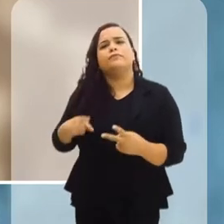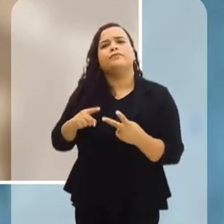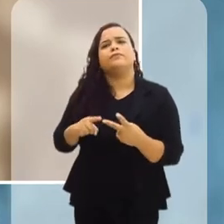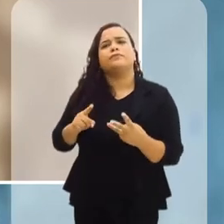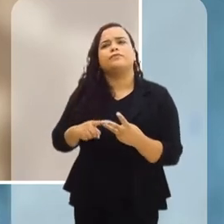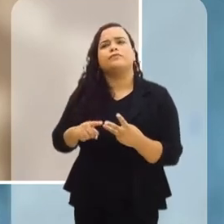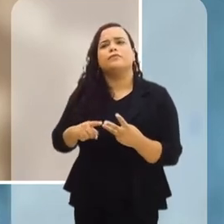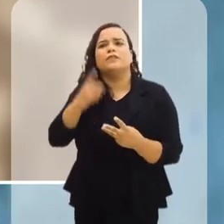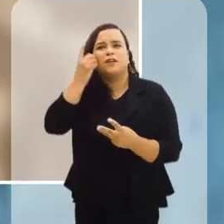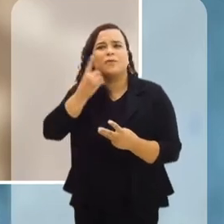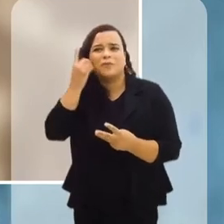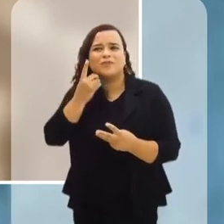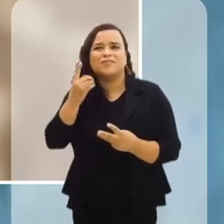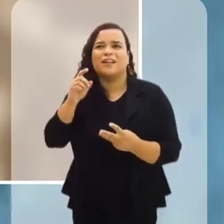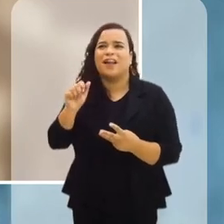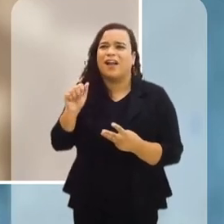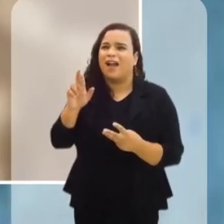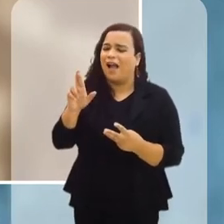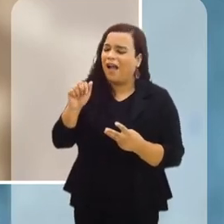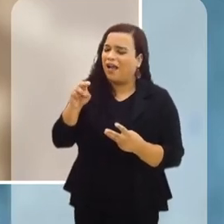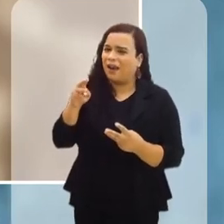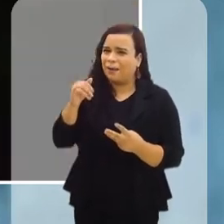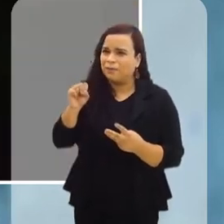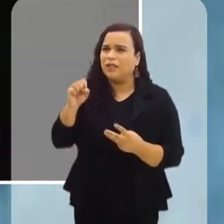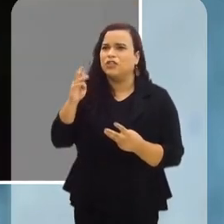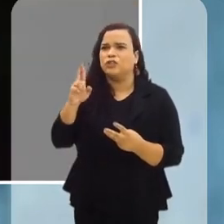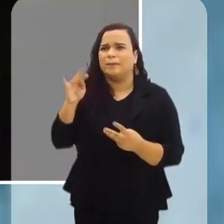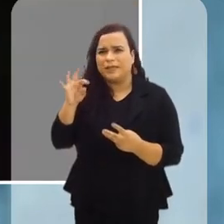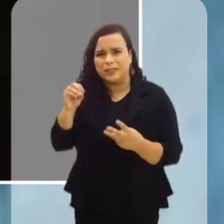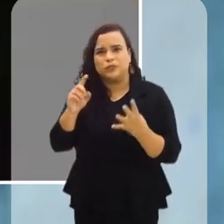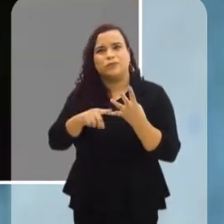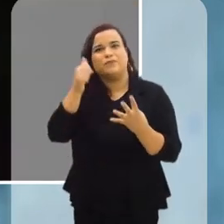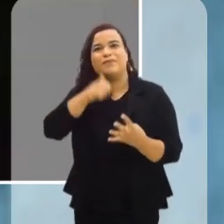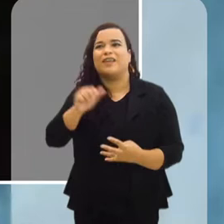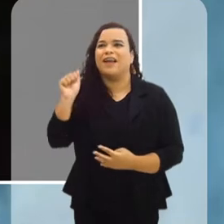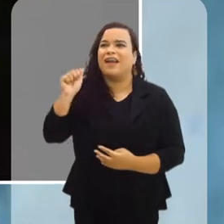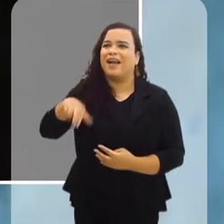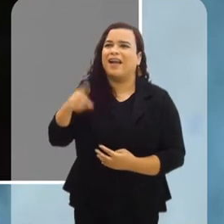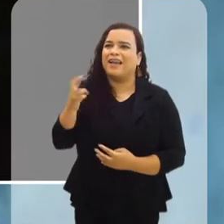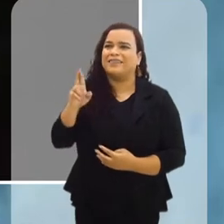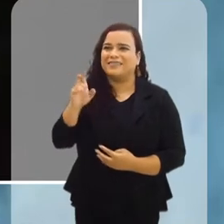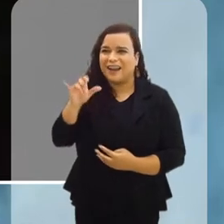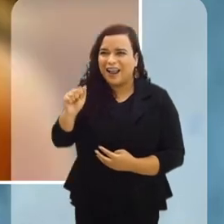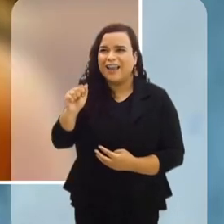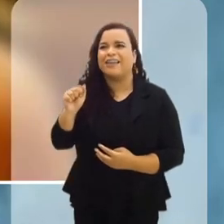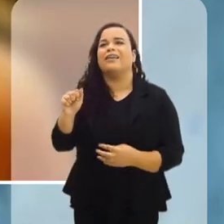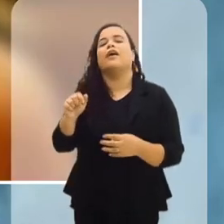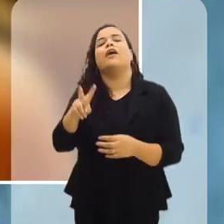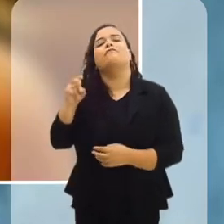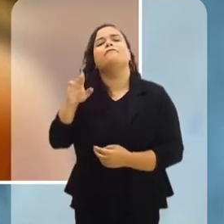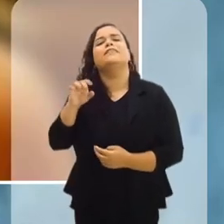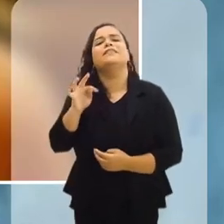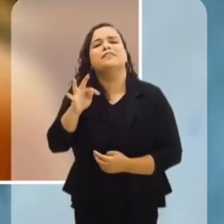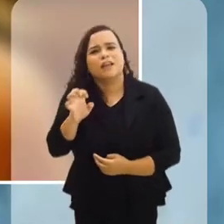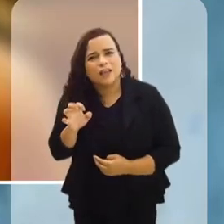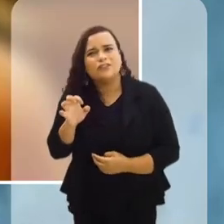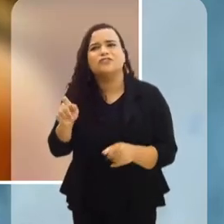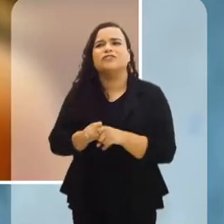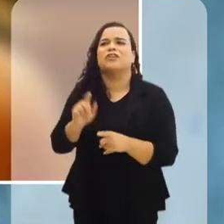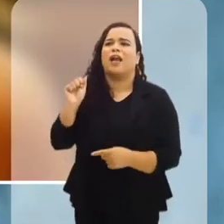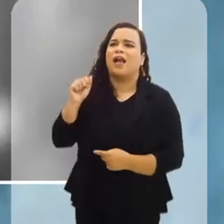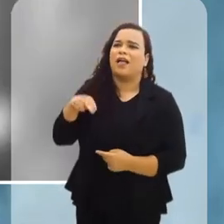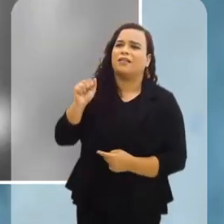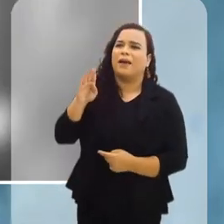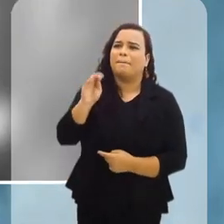região. Além dele, são de Itaguaí o deputado Aramis Brito, Andréia do Charlinho,